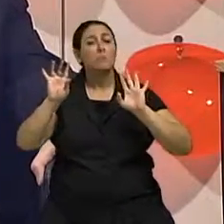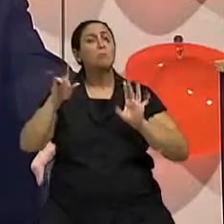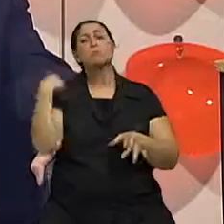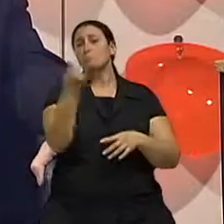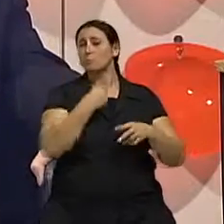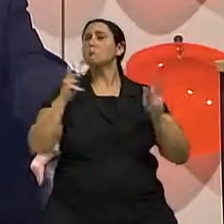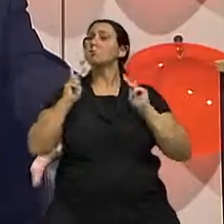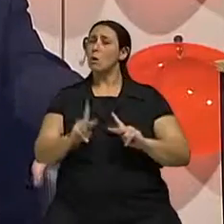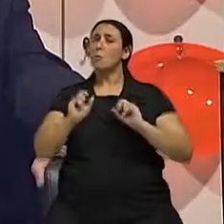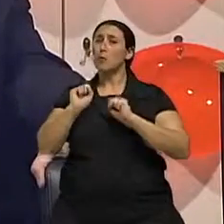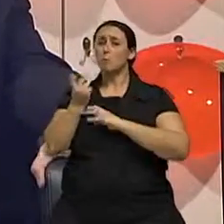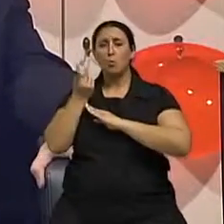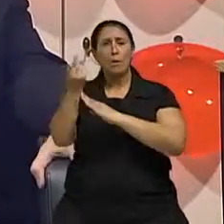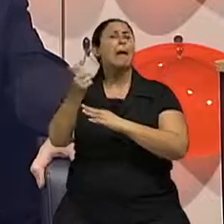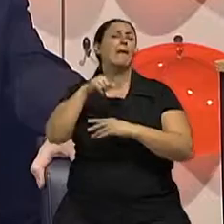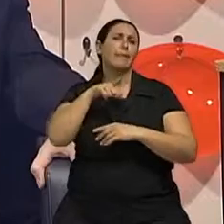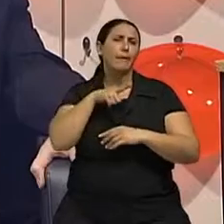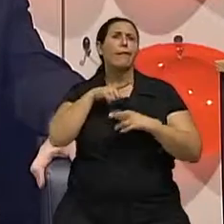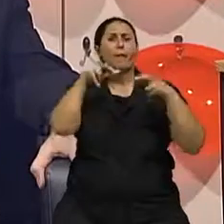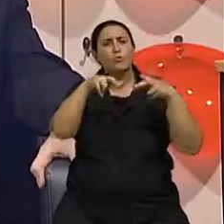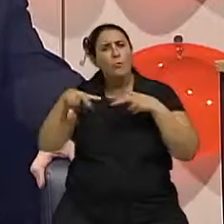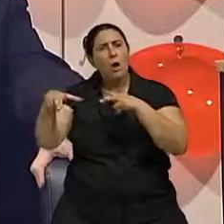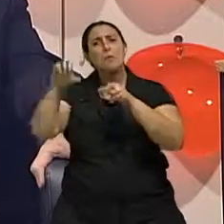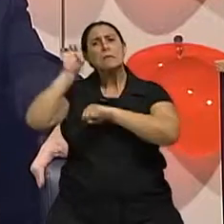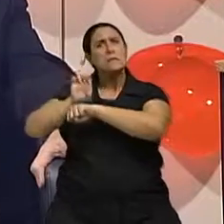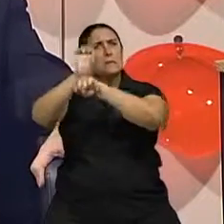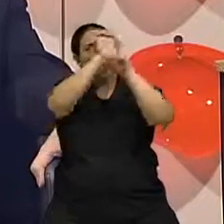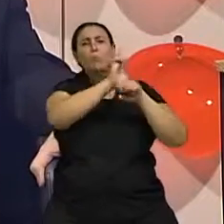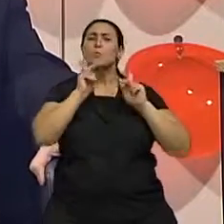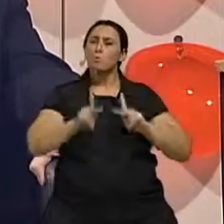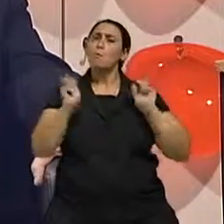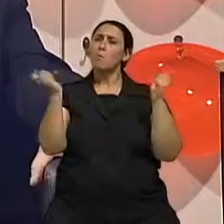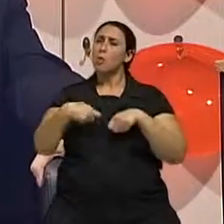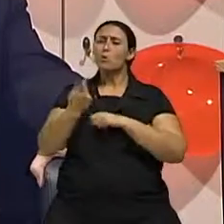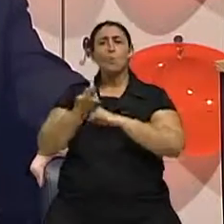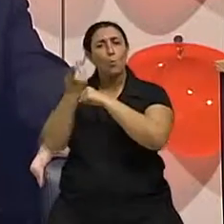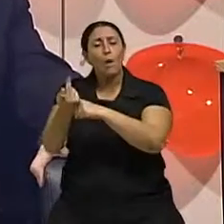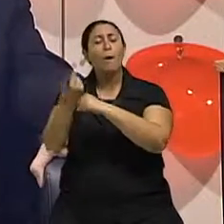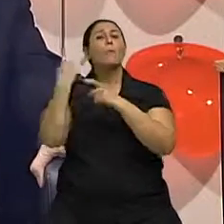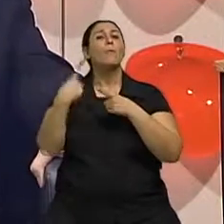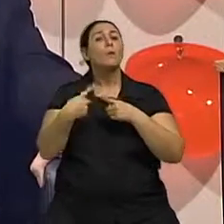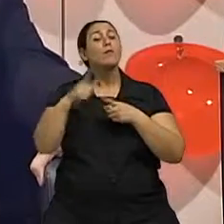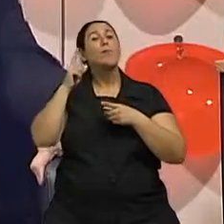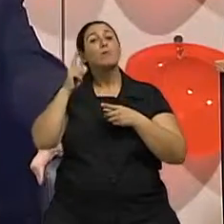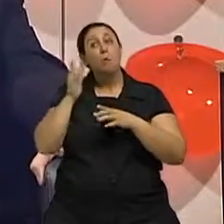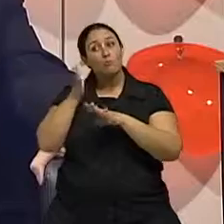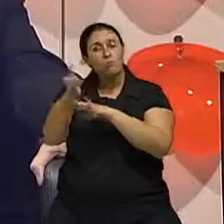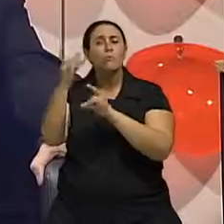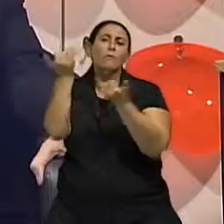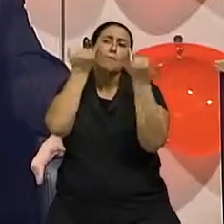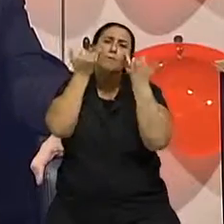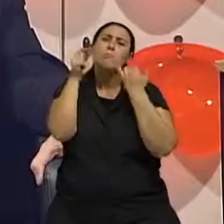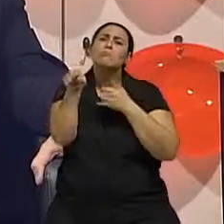Tem por região, tem pelos estados, ela pode escolher o médico que ela quiser e a partir daí se informar sobre